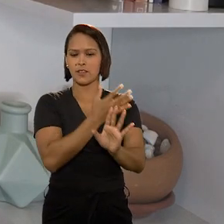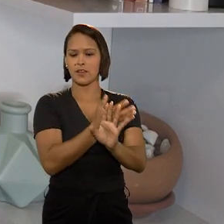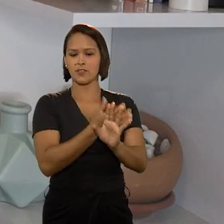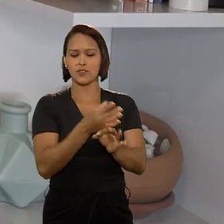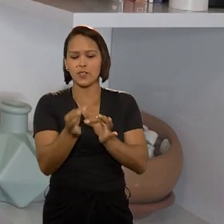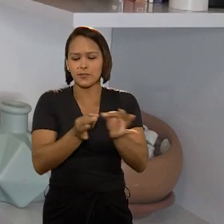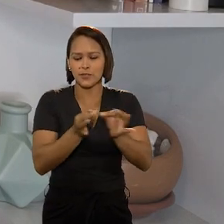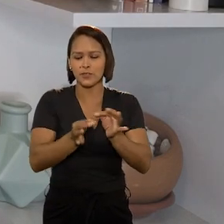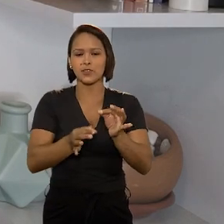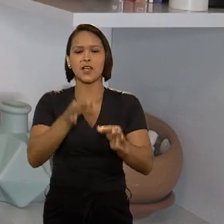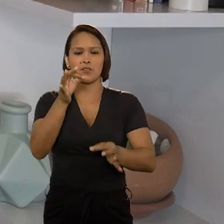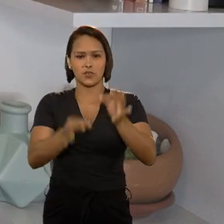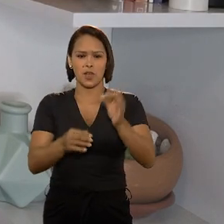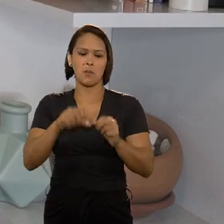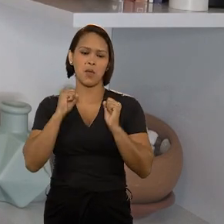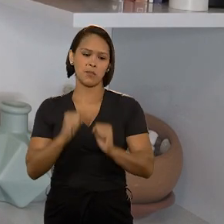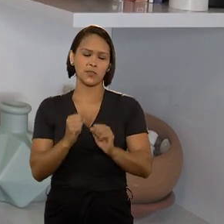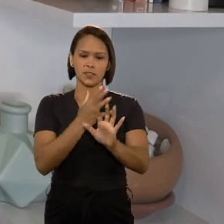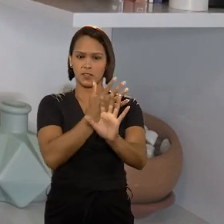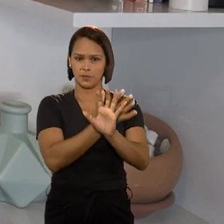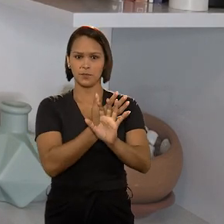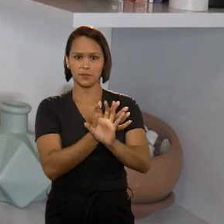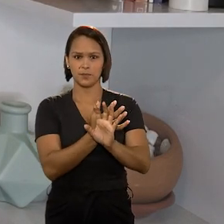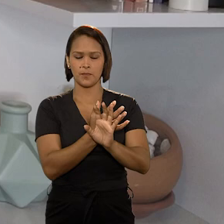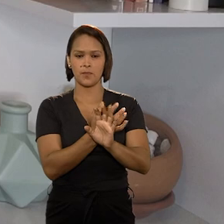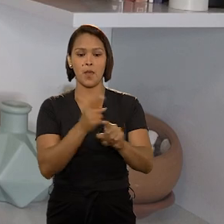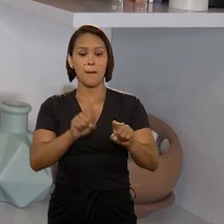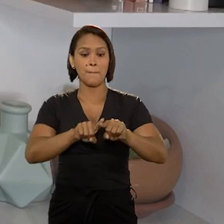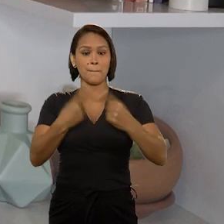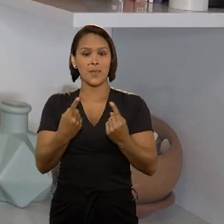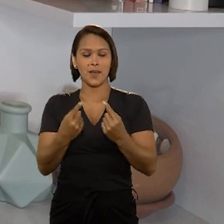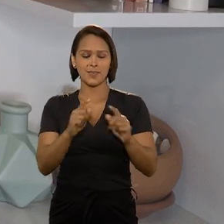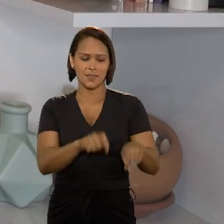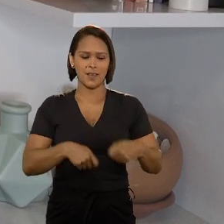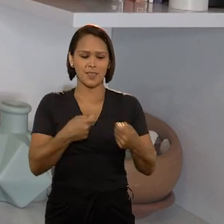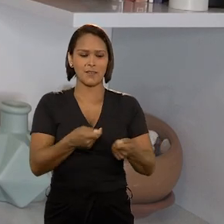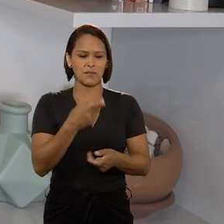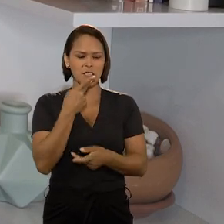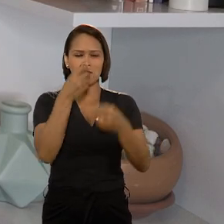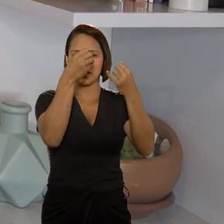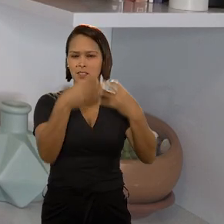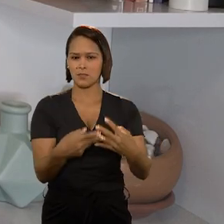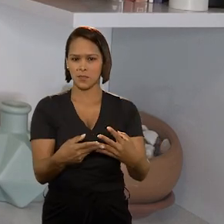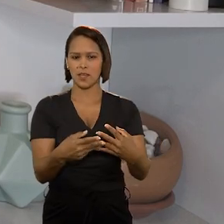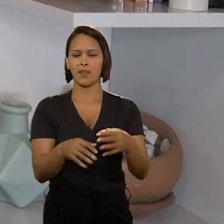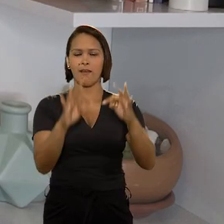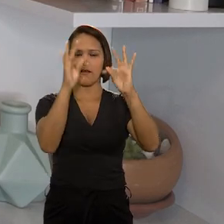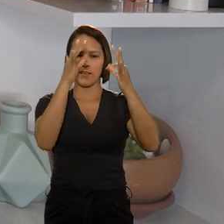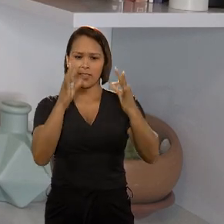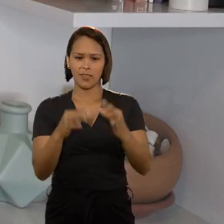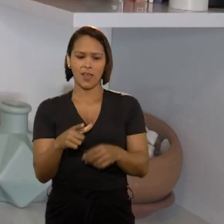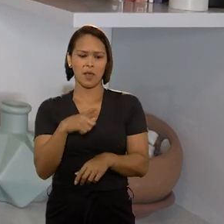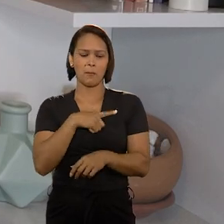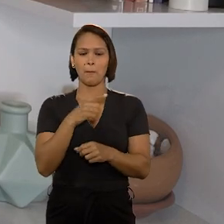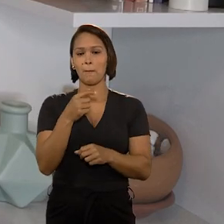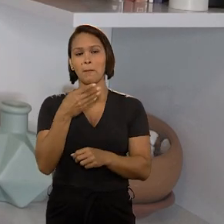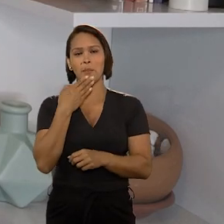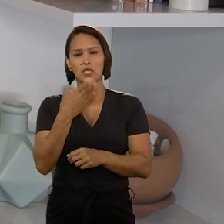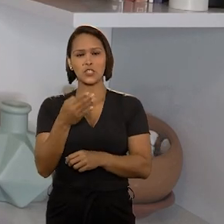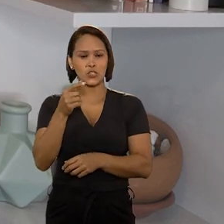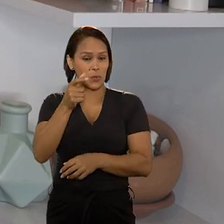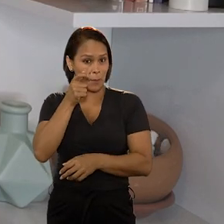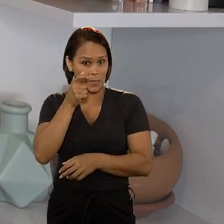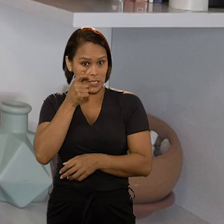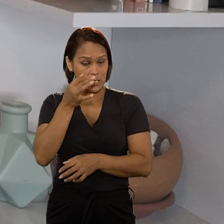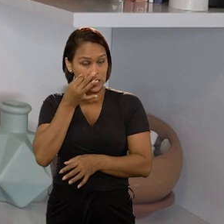que a audiência de instrução e julgamento fosse feita por videoconferência. Mas a defesa, alegando razões técnicas, pediu que a audiência